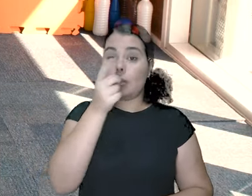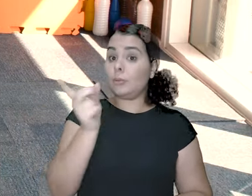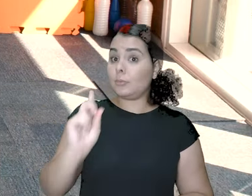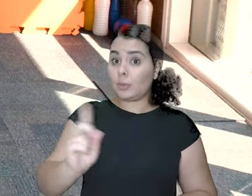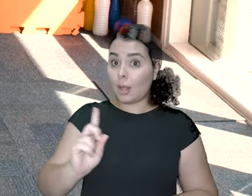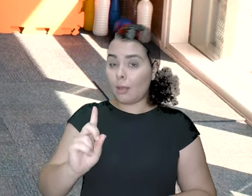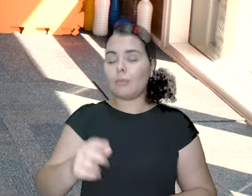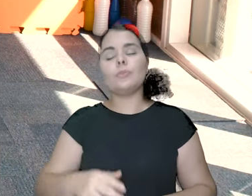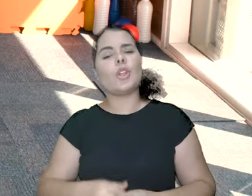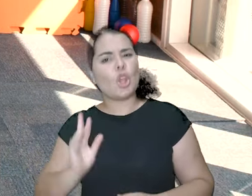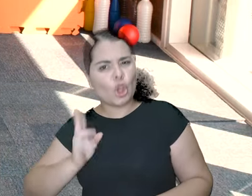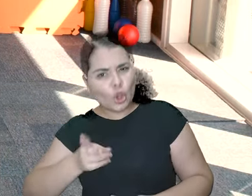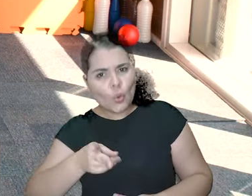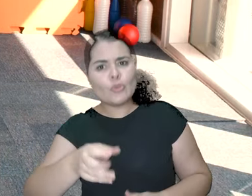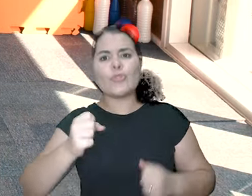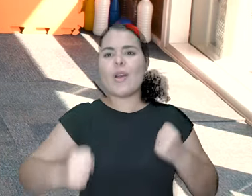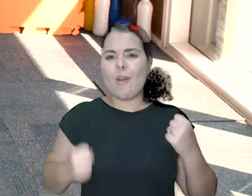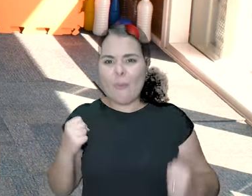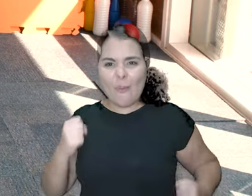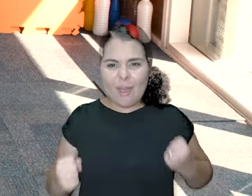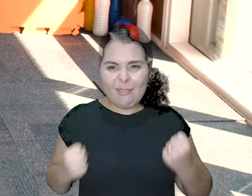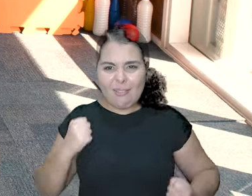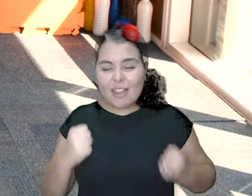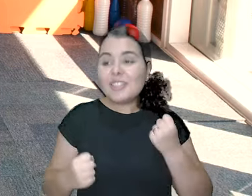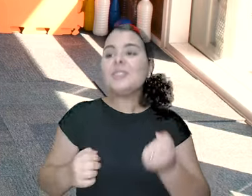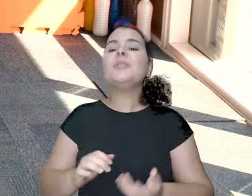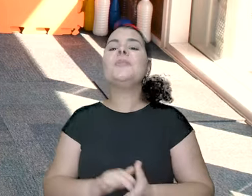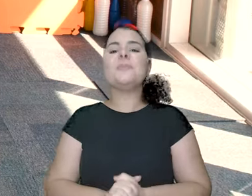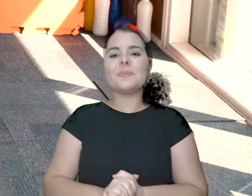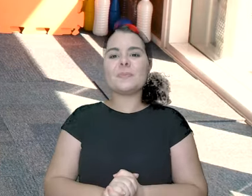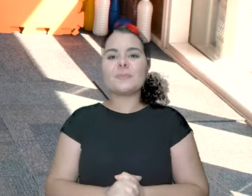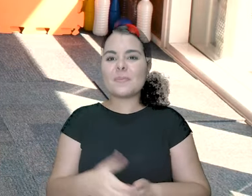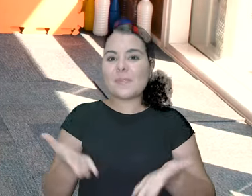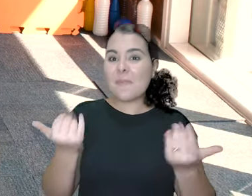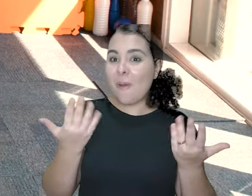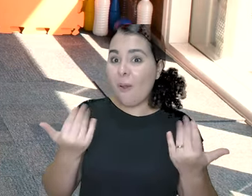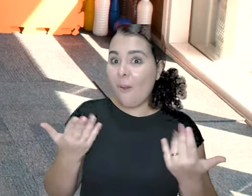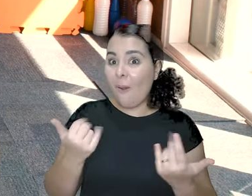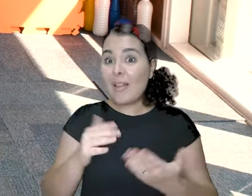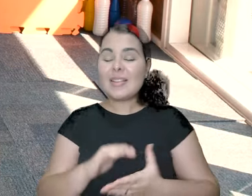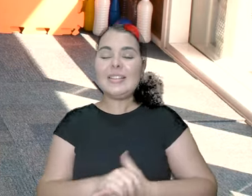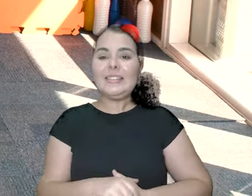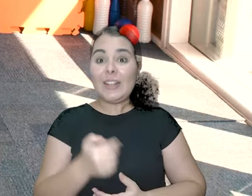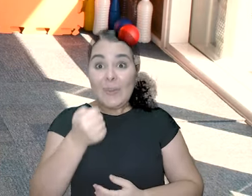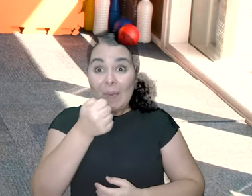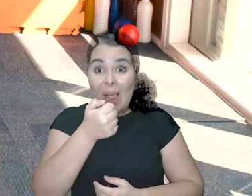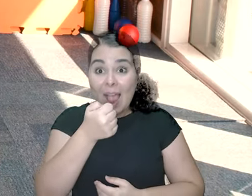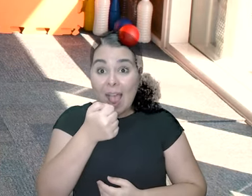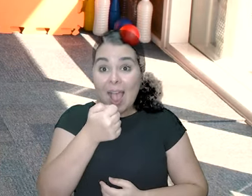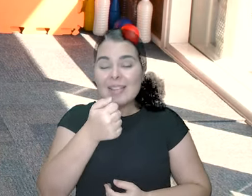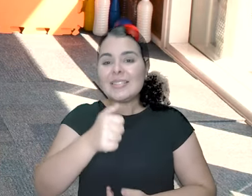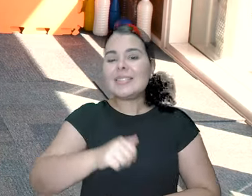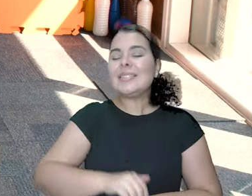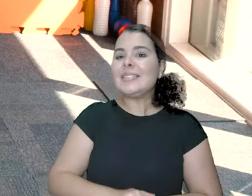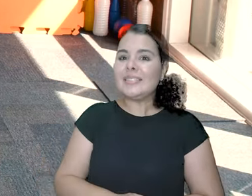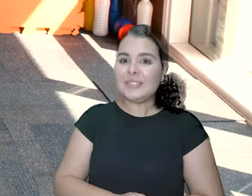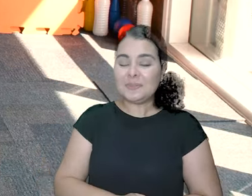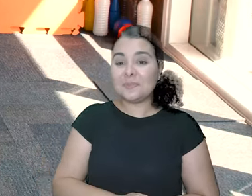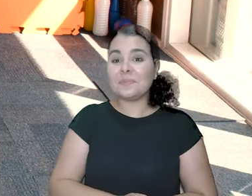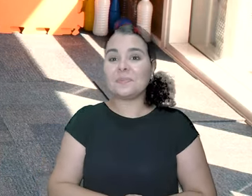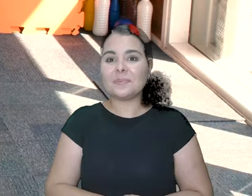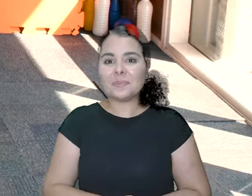respiração. Correndo, correndo, correndo. Bora. Mais um pouquinho.